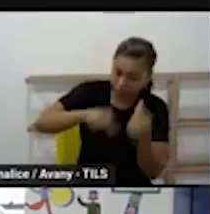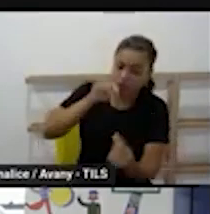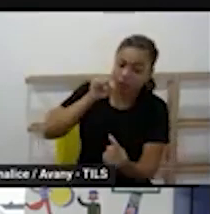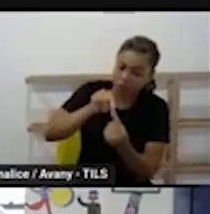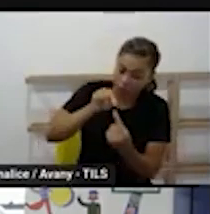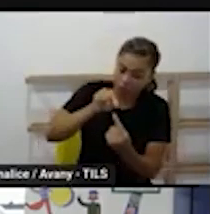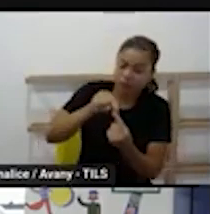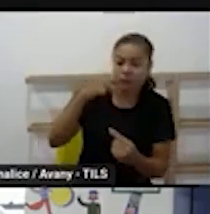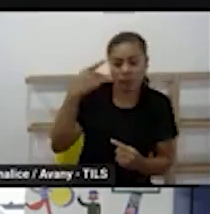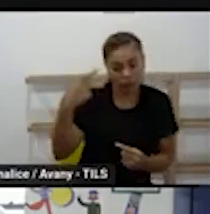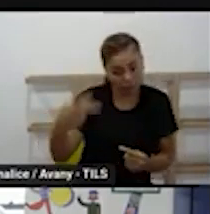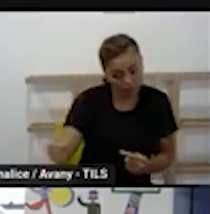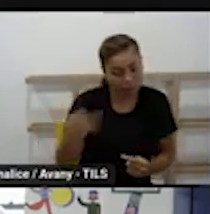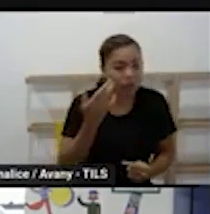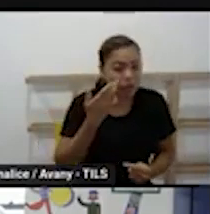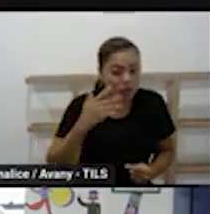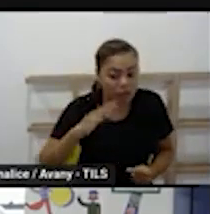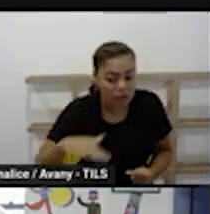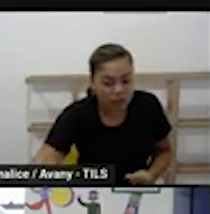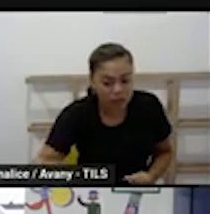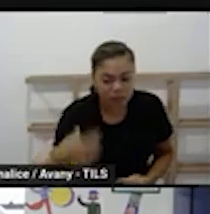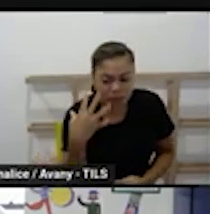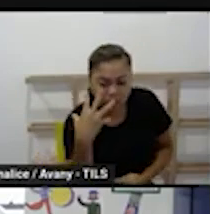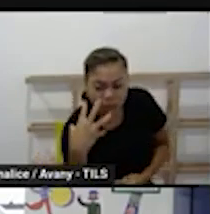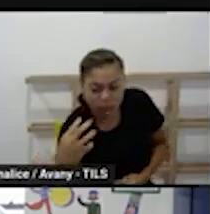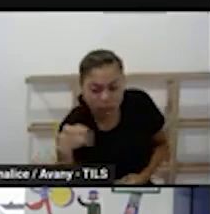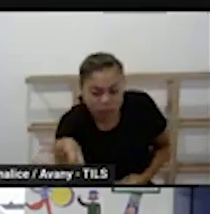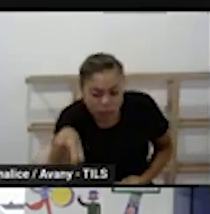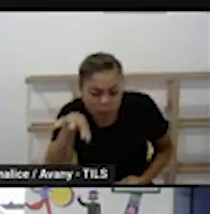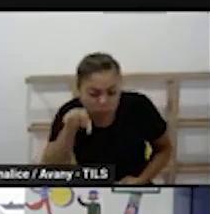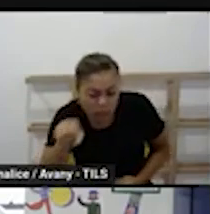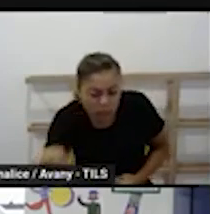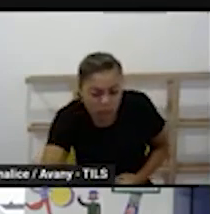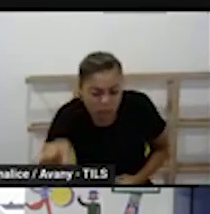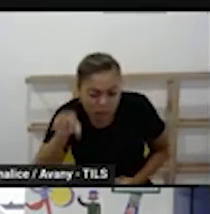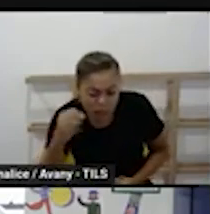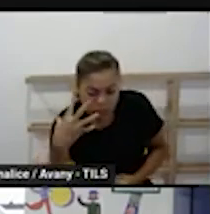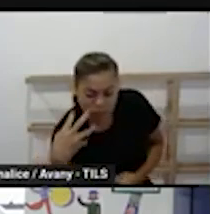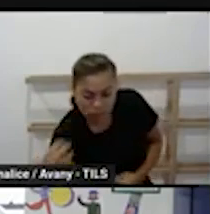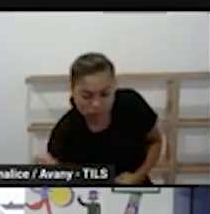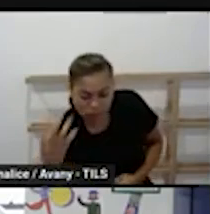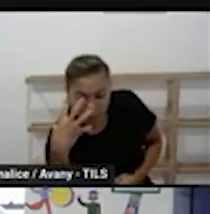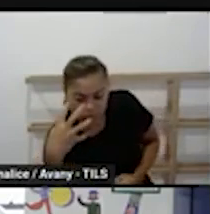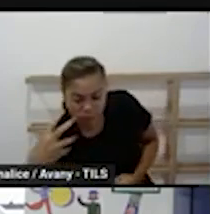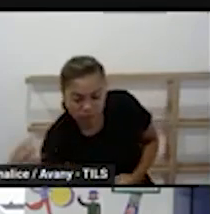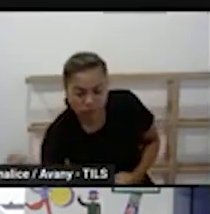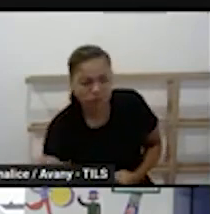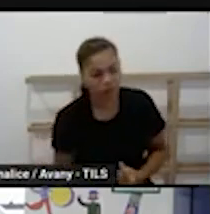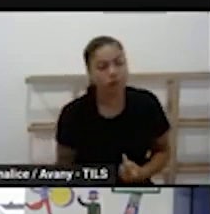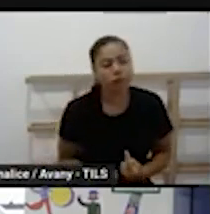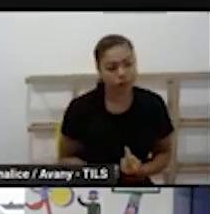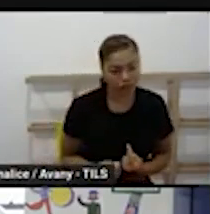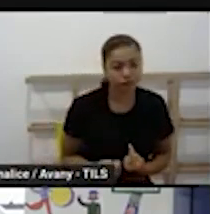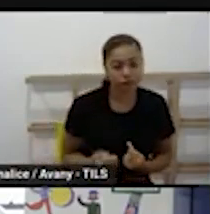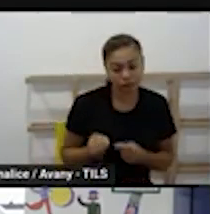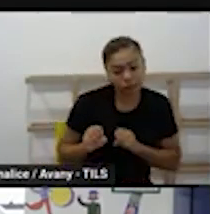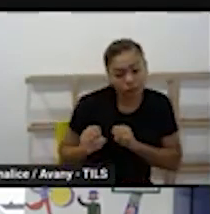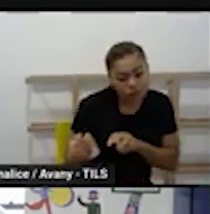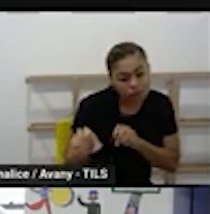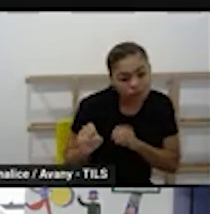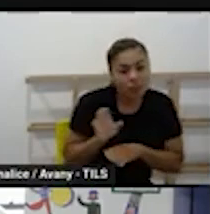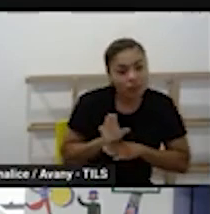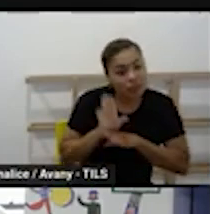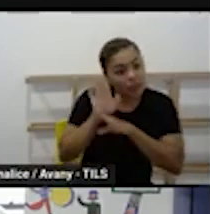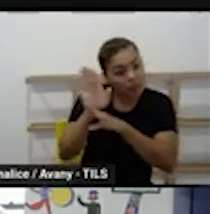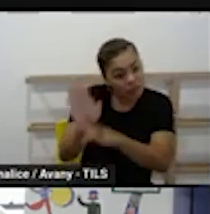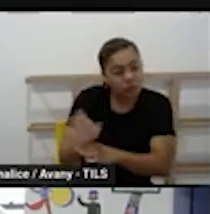verdade seduzir essa criança trazendo experiências significativas em que elas sintam o